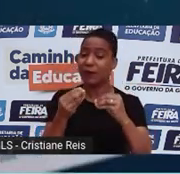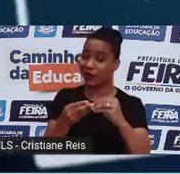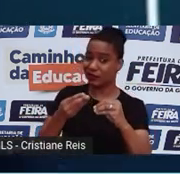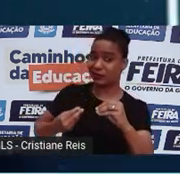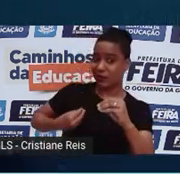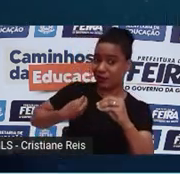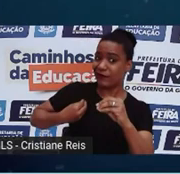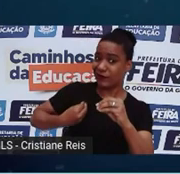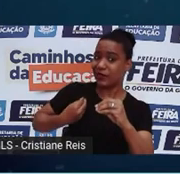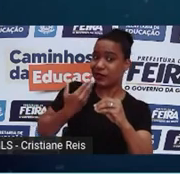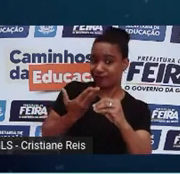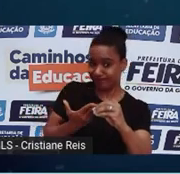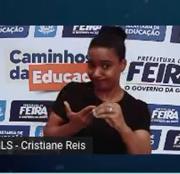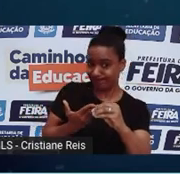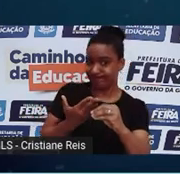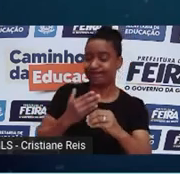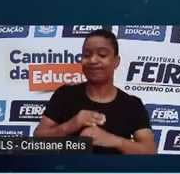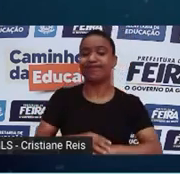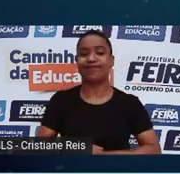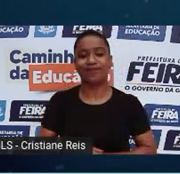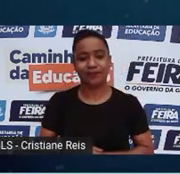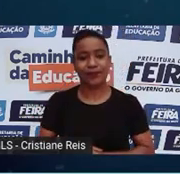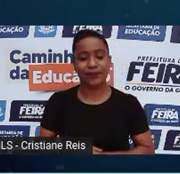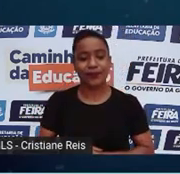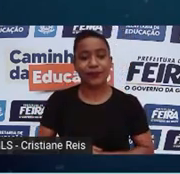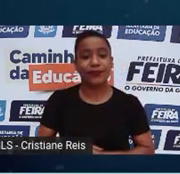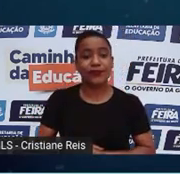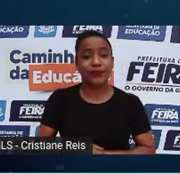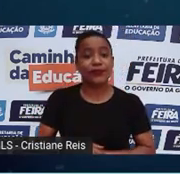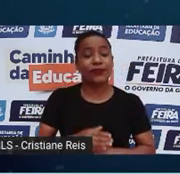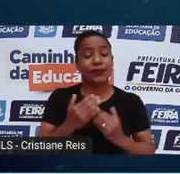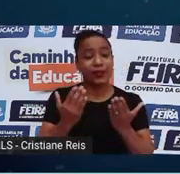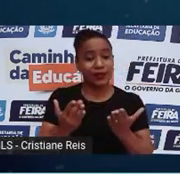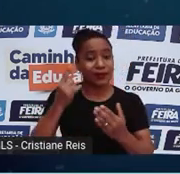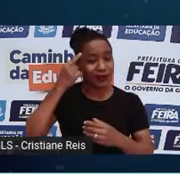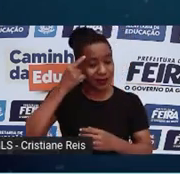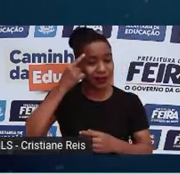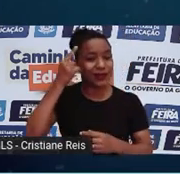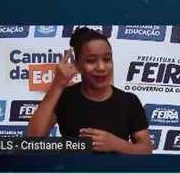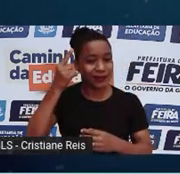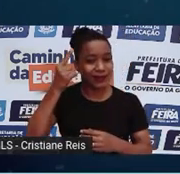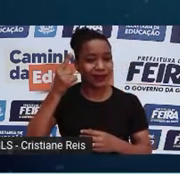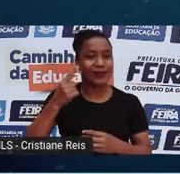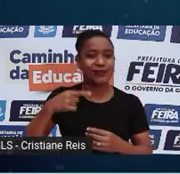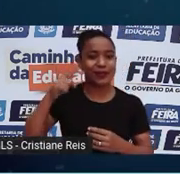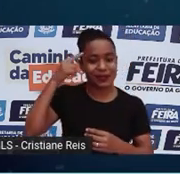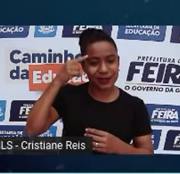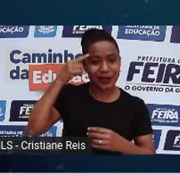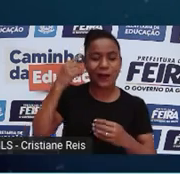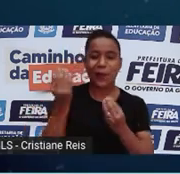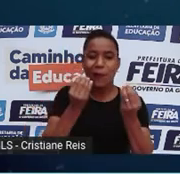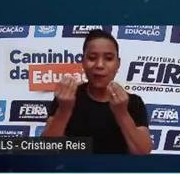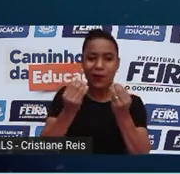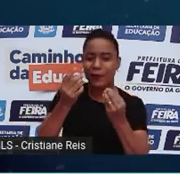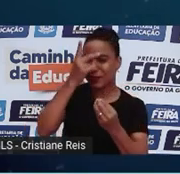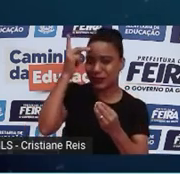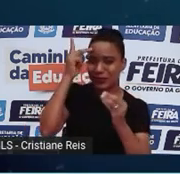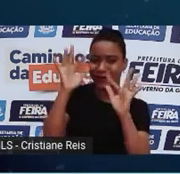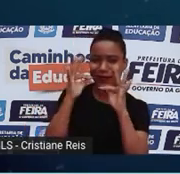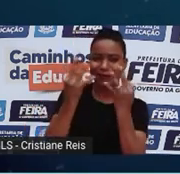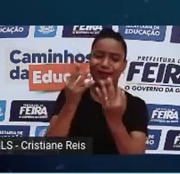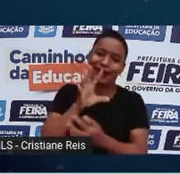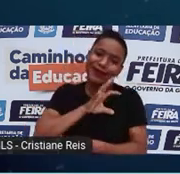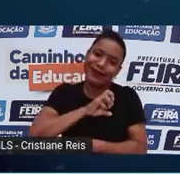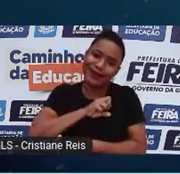Bom, você pode lembrar que no começo do vídeo levantamos uma questão de como seria legal poder criar um núcleo de seu ente querido para ficar